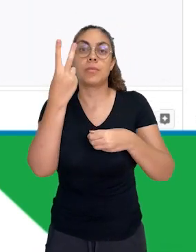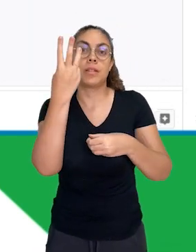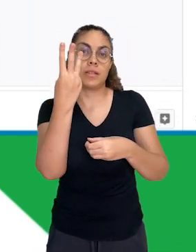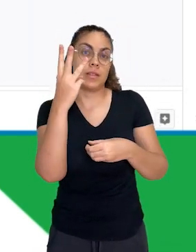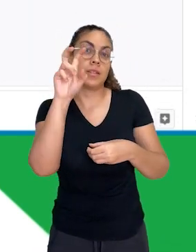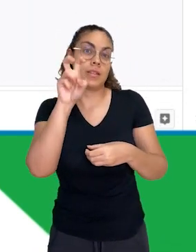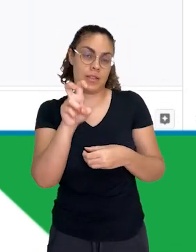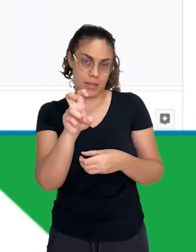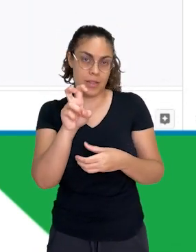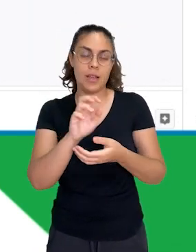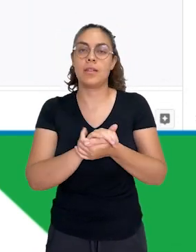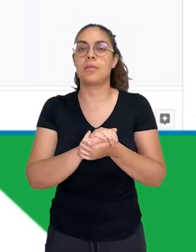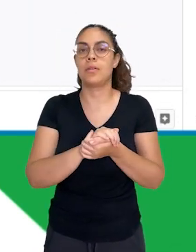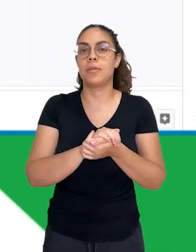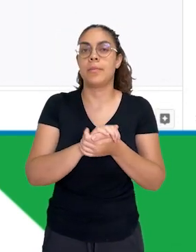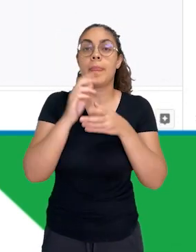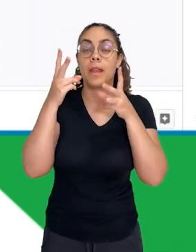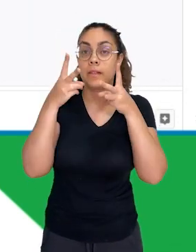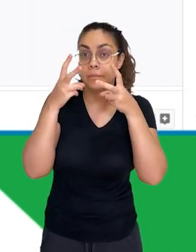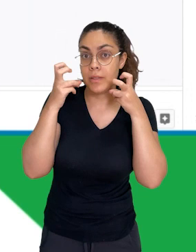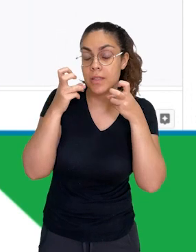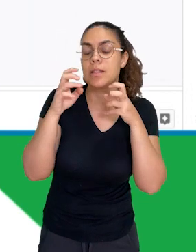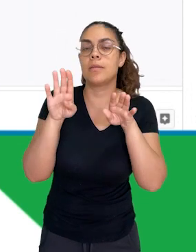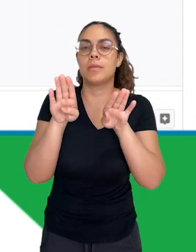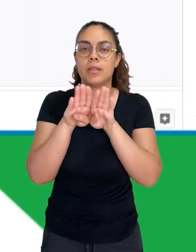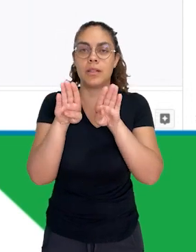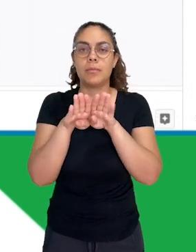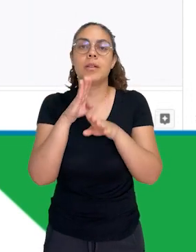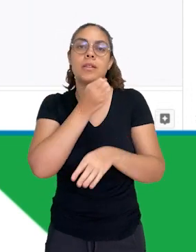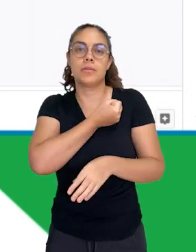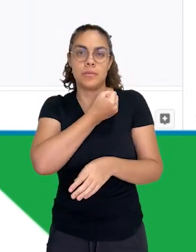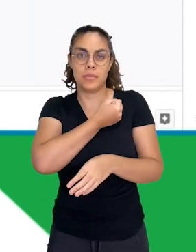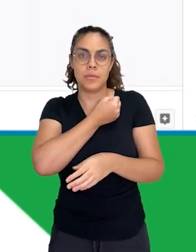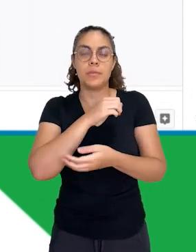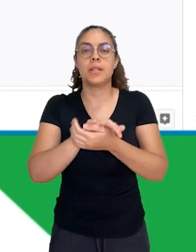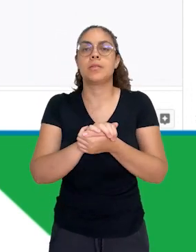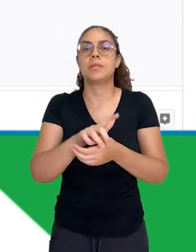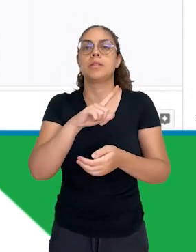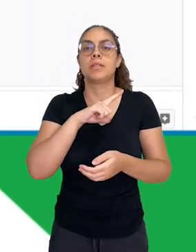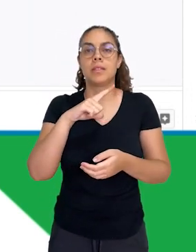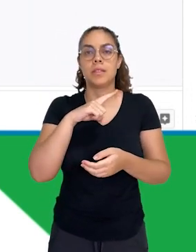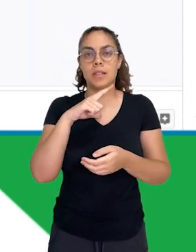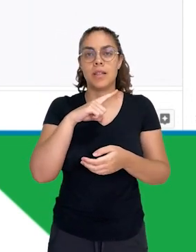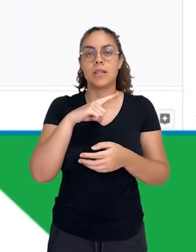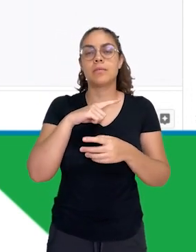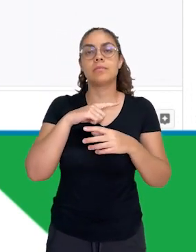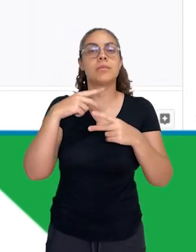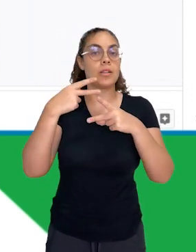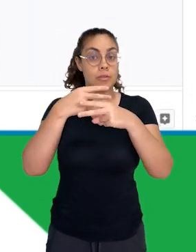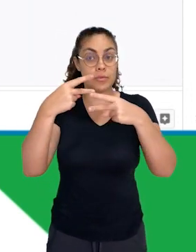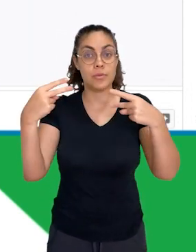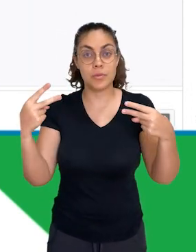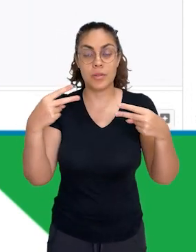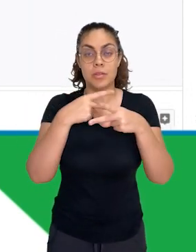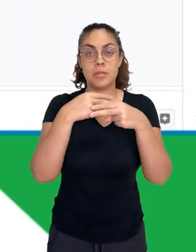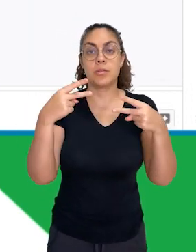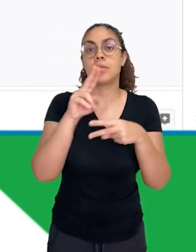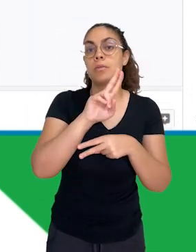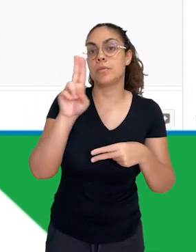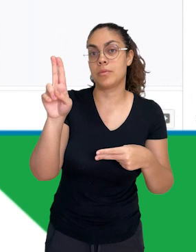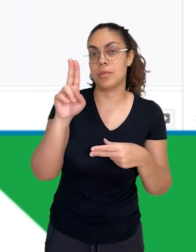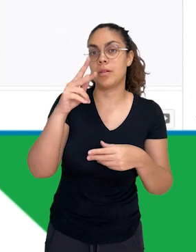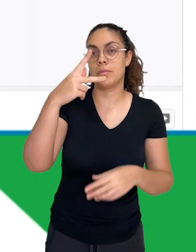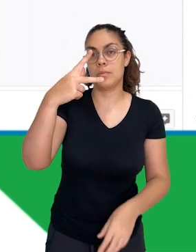-versa. E repare o seguinte, nós temos, além dos números do tabuleiro, nós temos alguns elementos. Esses elementos são chamados